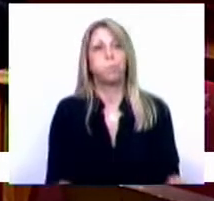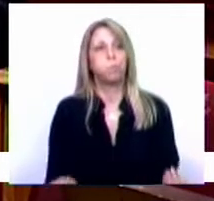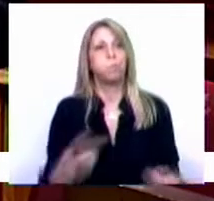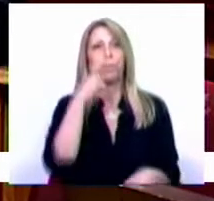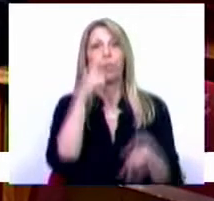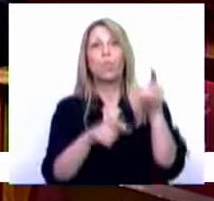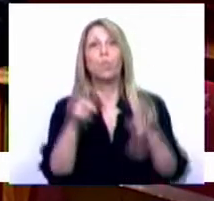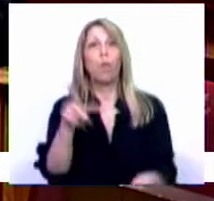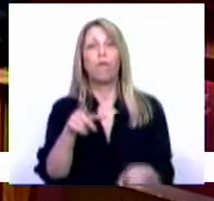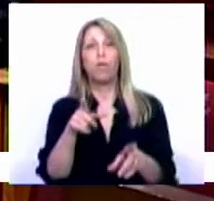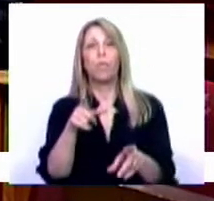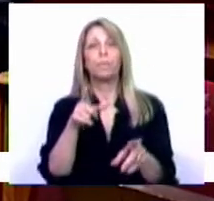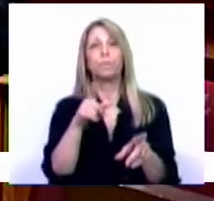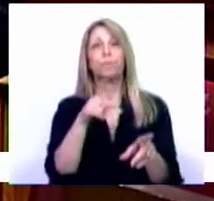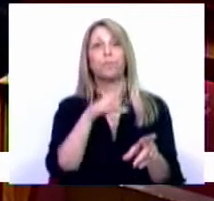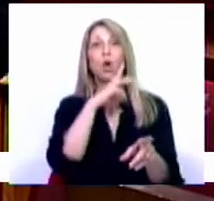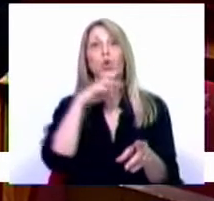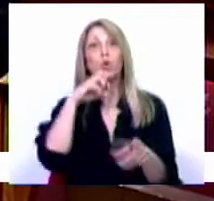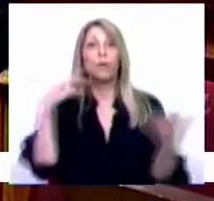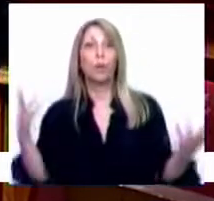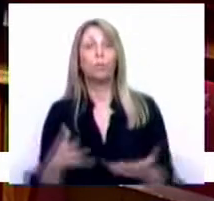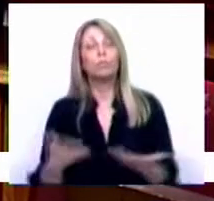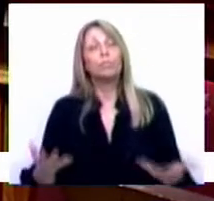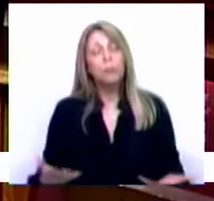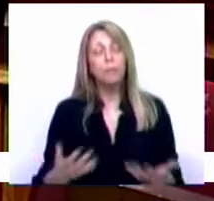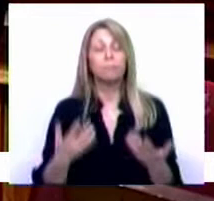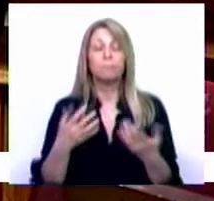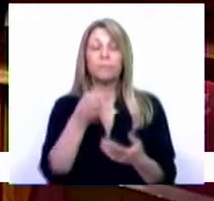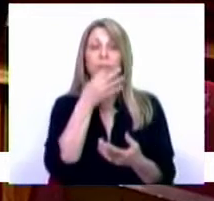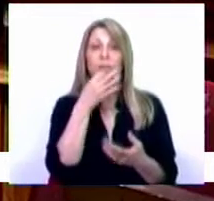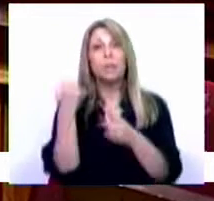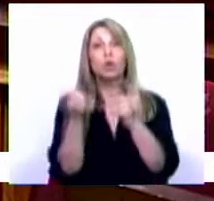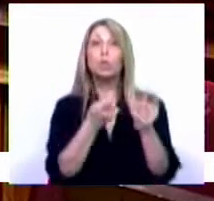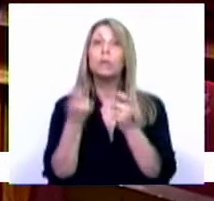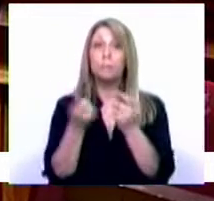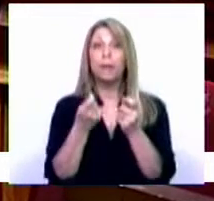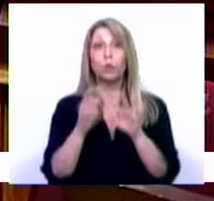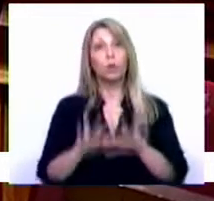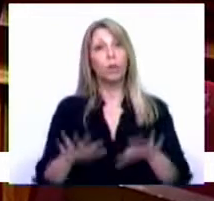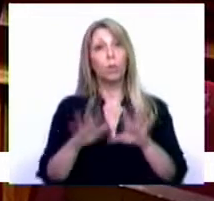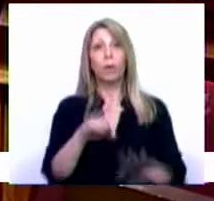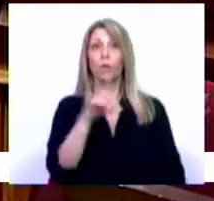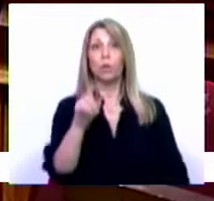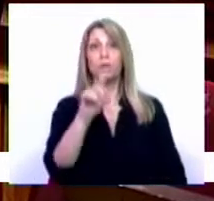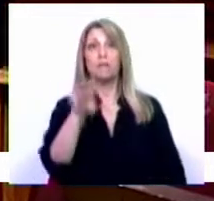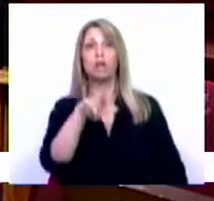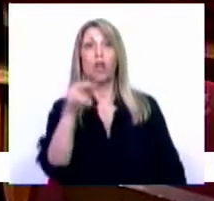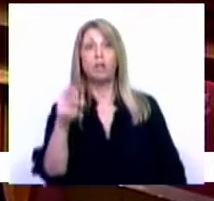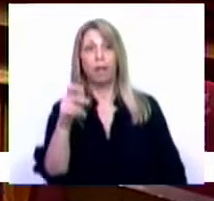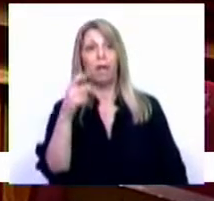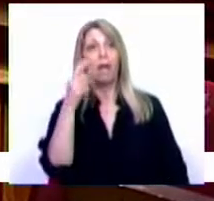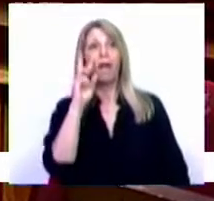povo judaico. Portanto, Sr. Presidente, façamos este debate com serenidade, com os zelotas a ver calmamente em Massada.